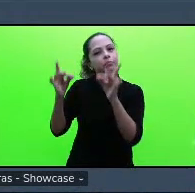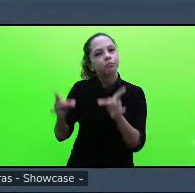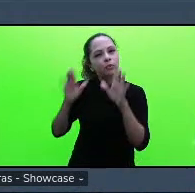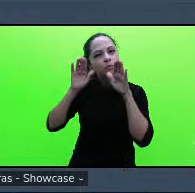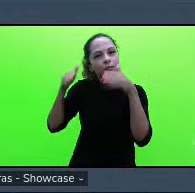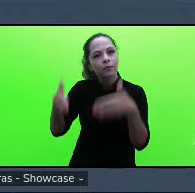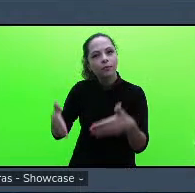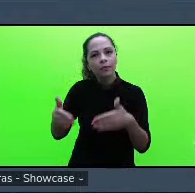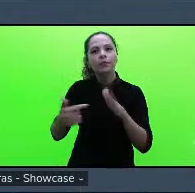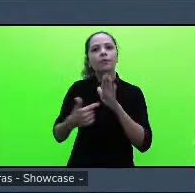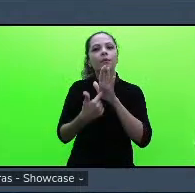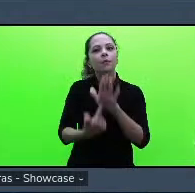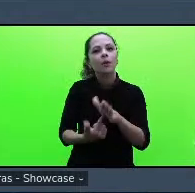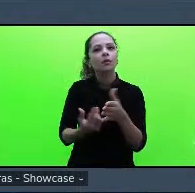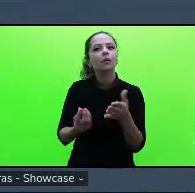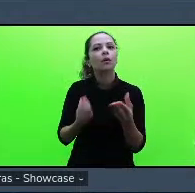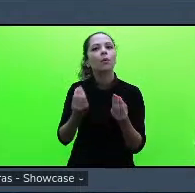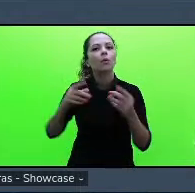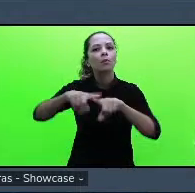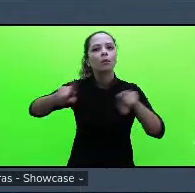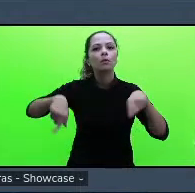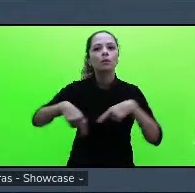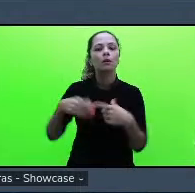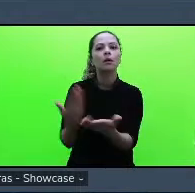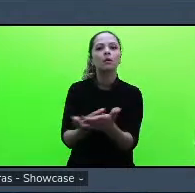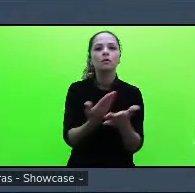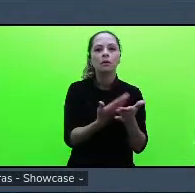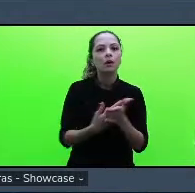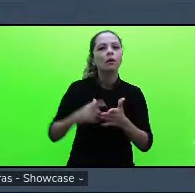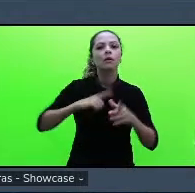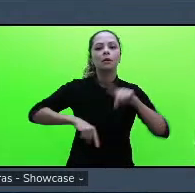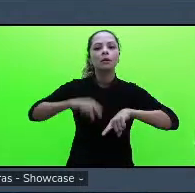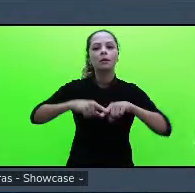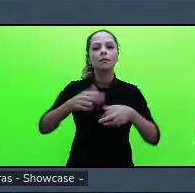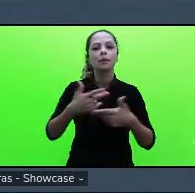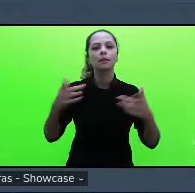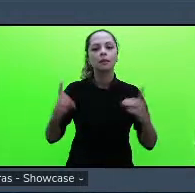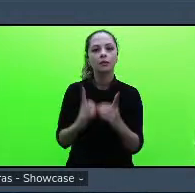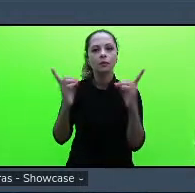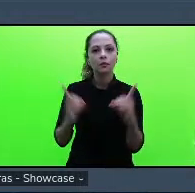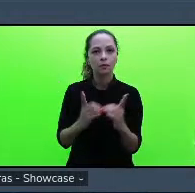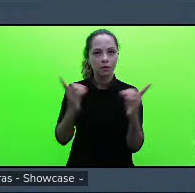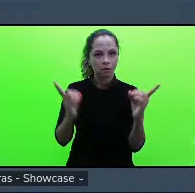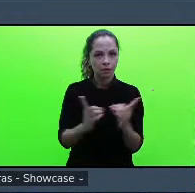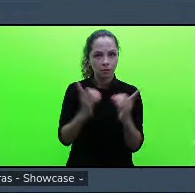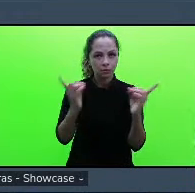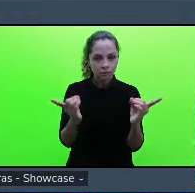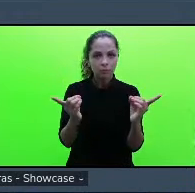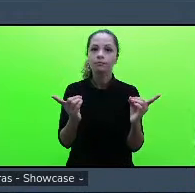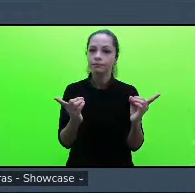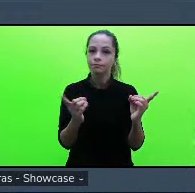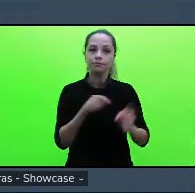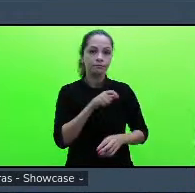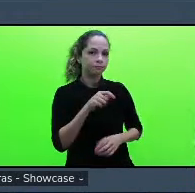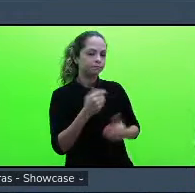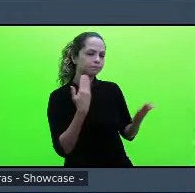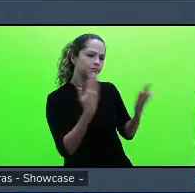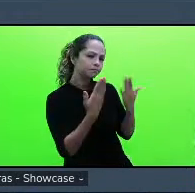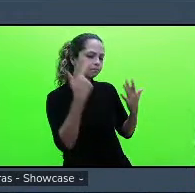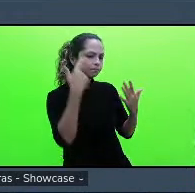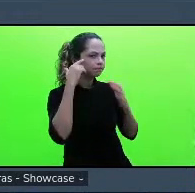utilizados em sala de aula como material didático problematizamos o fazer docente para que esse fosse